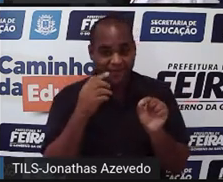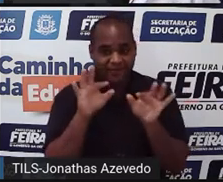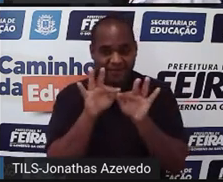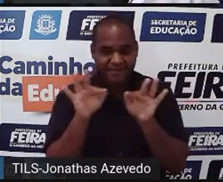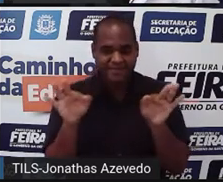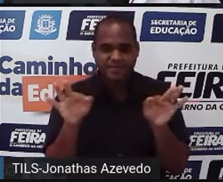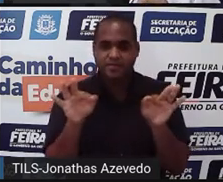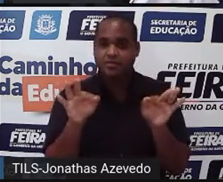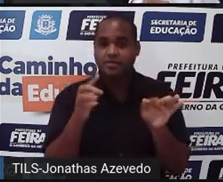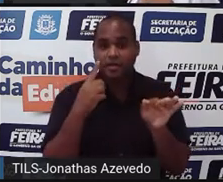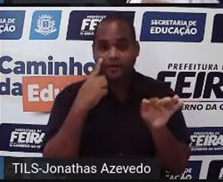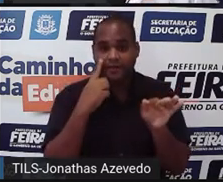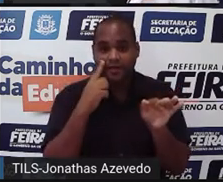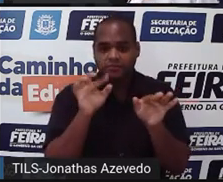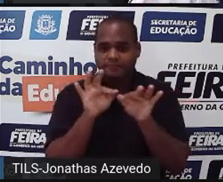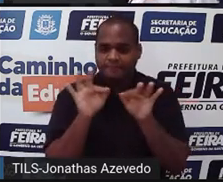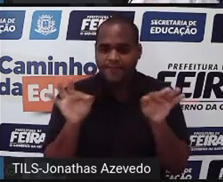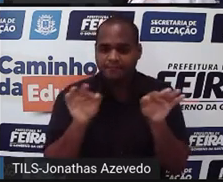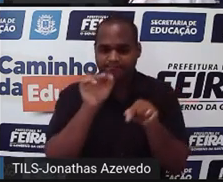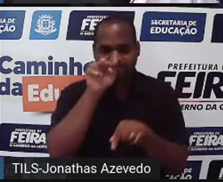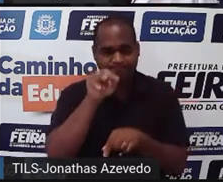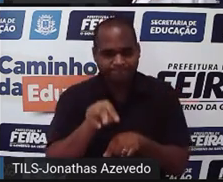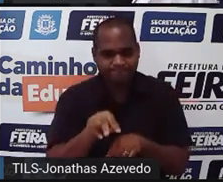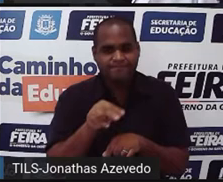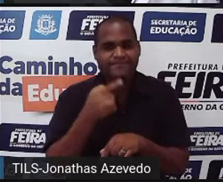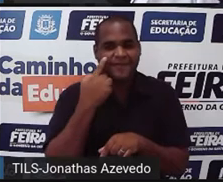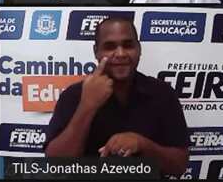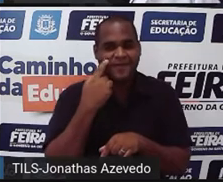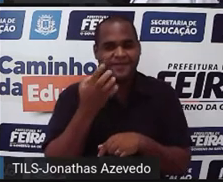Leia essa frase aí, tá?